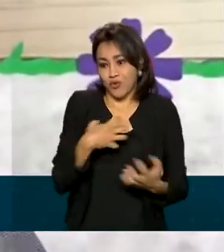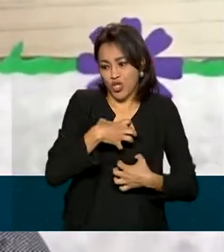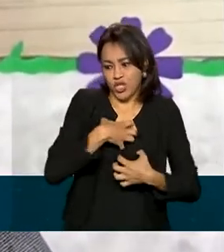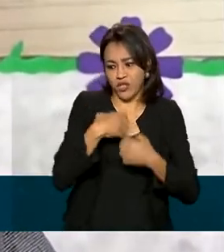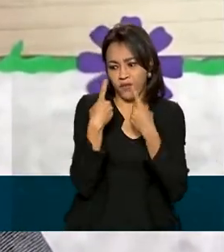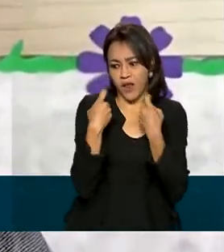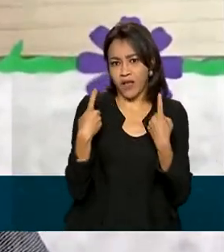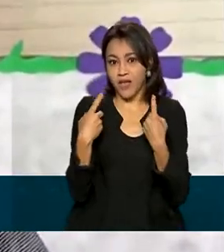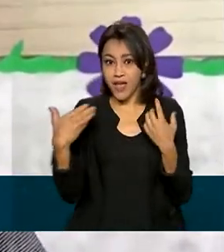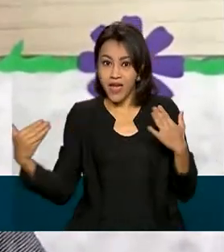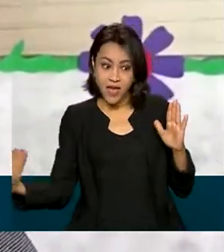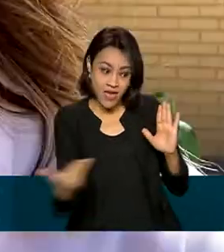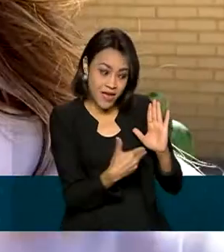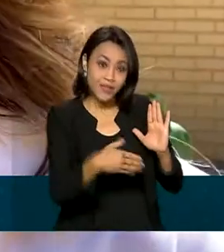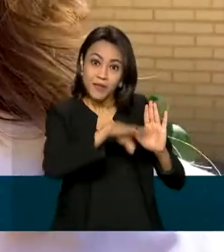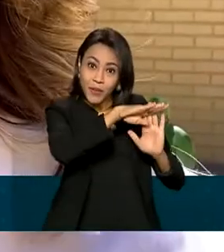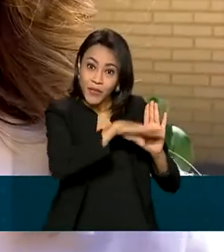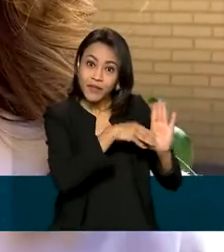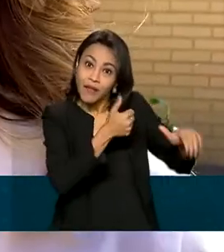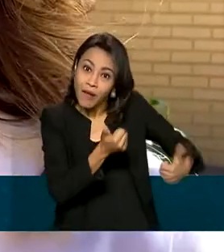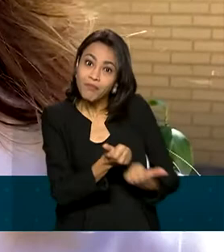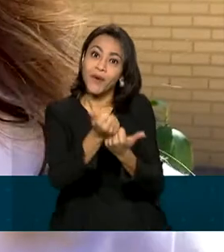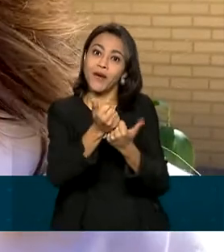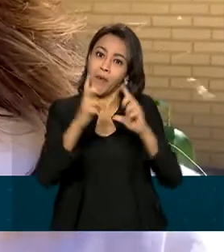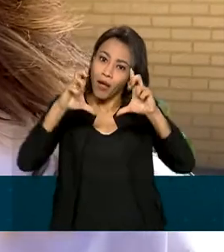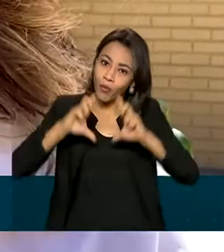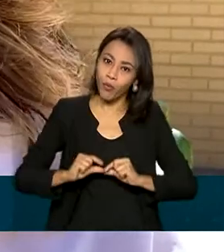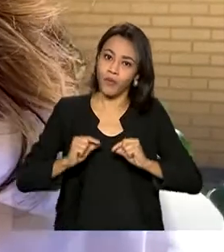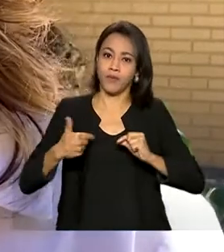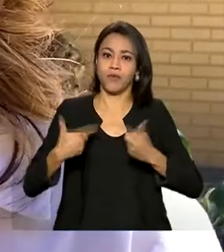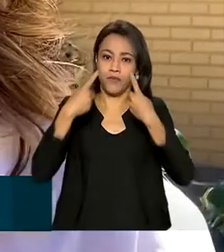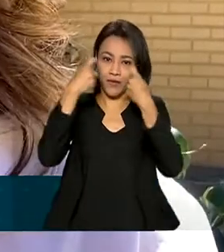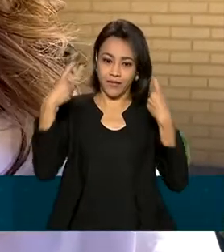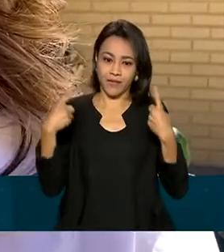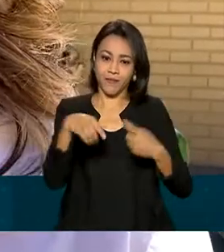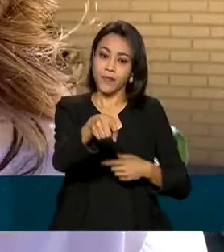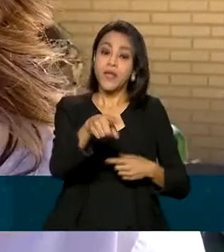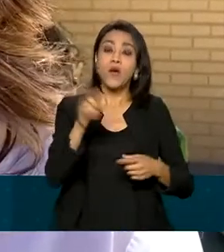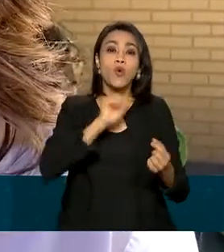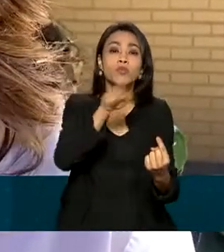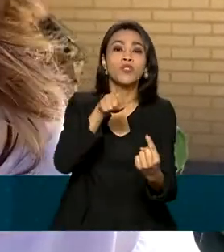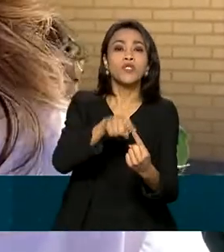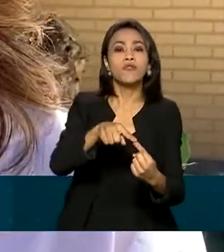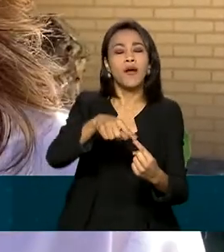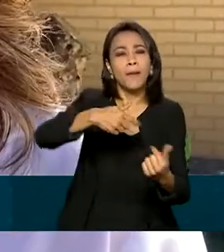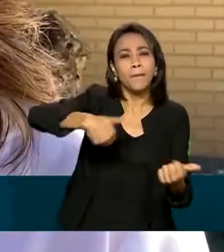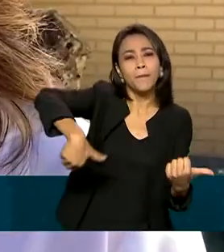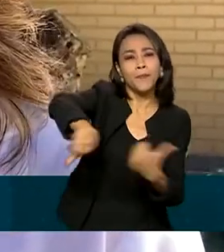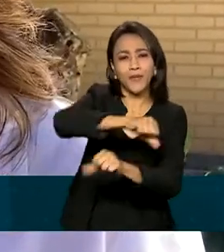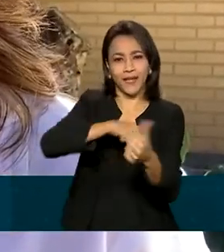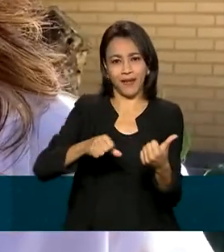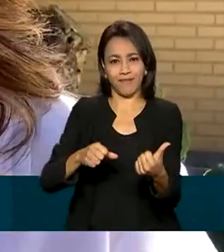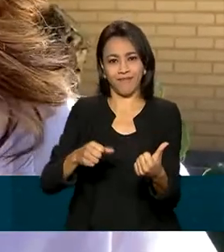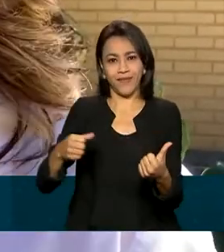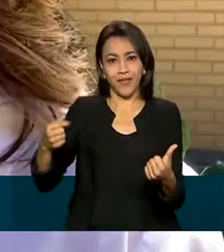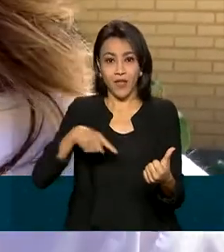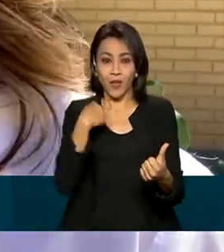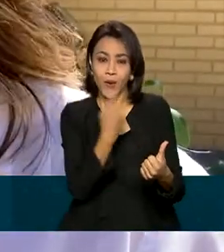esse projeto tem muito a contribuir. A importância de transformar gerações, eu diria isso. Nós estamos, por meio desse projeto,